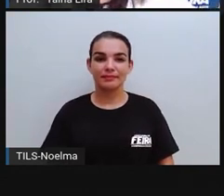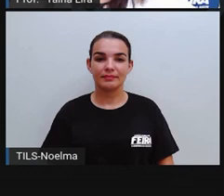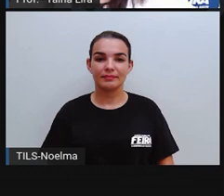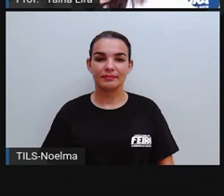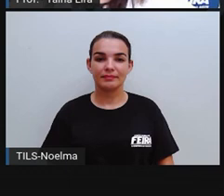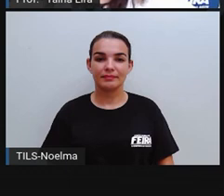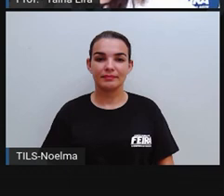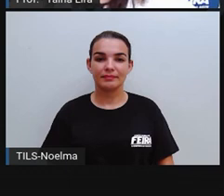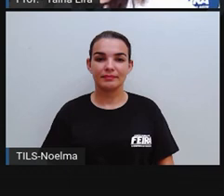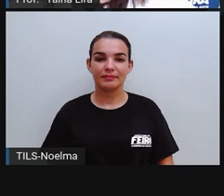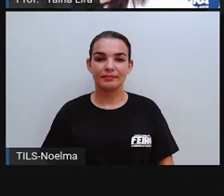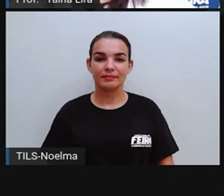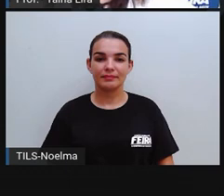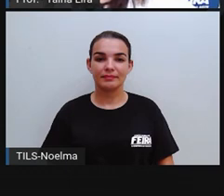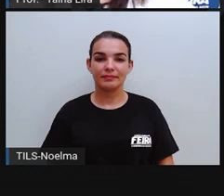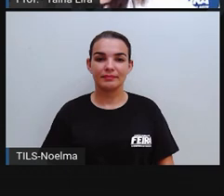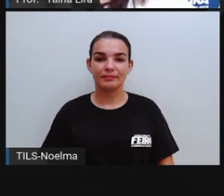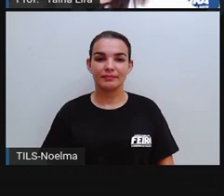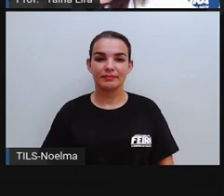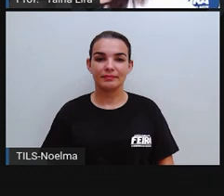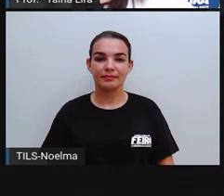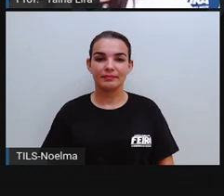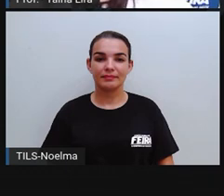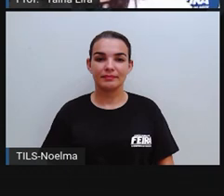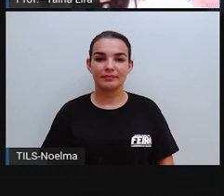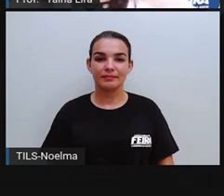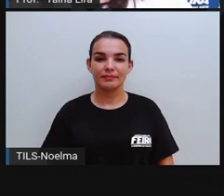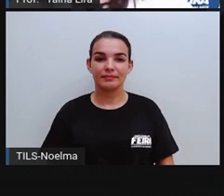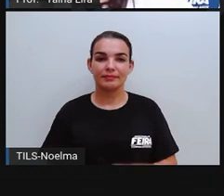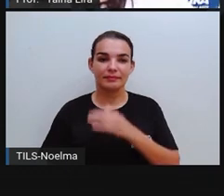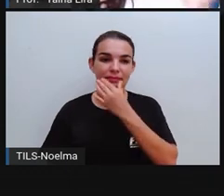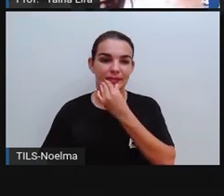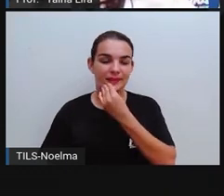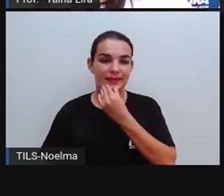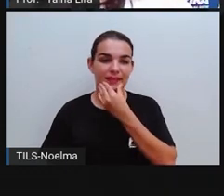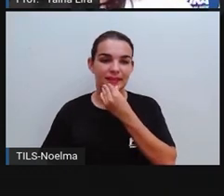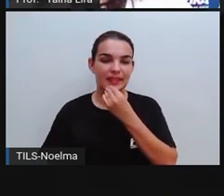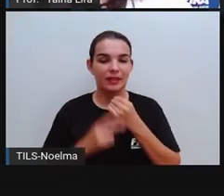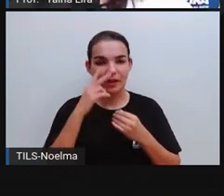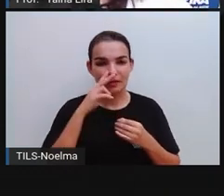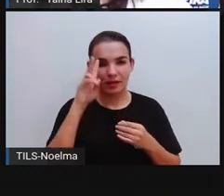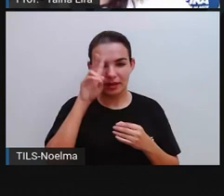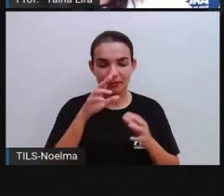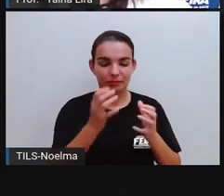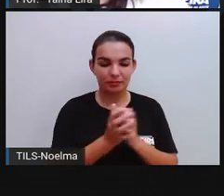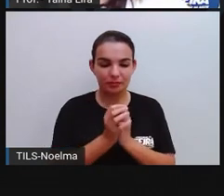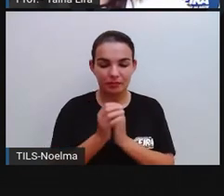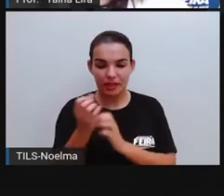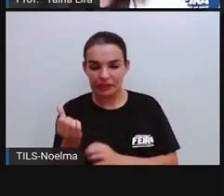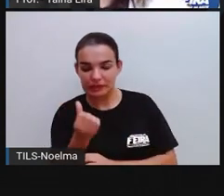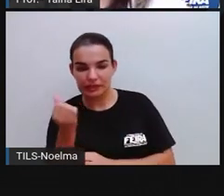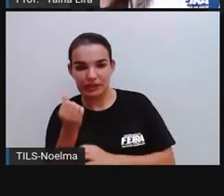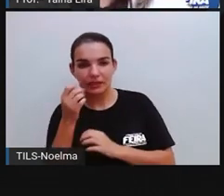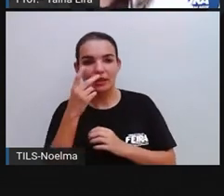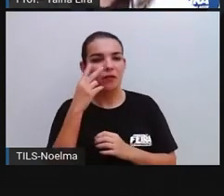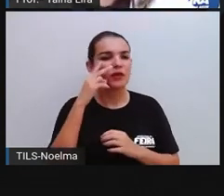três, quatro, cinco, seis. Então, um cubo que lembra o dado, ó. Seis faces.